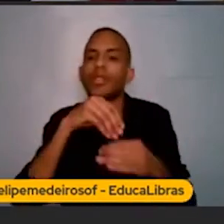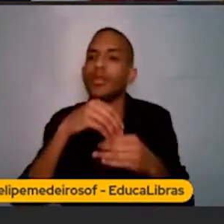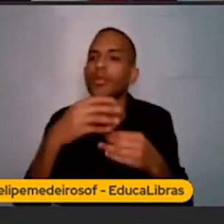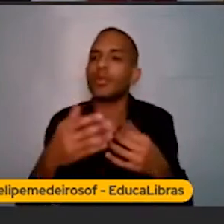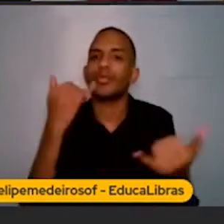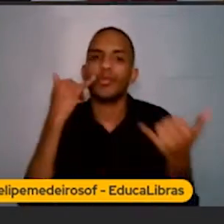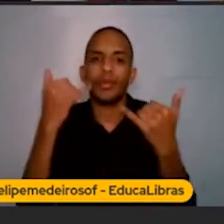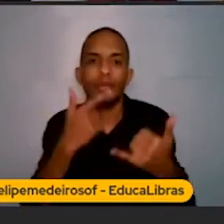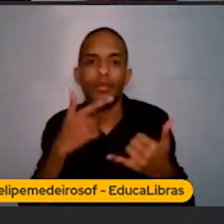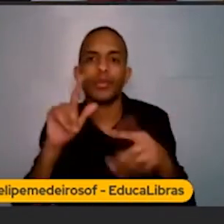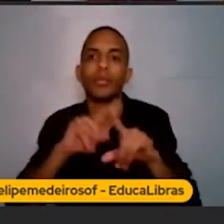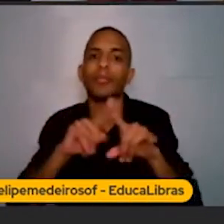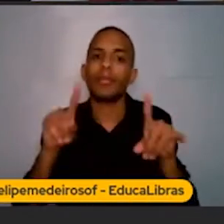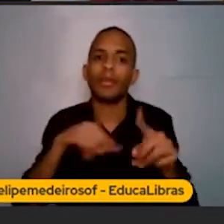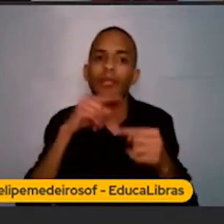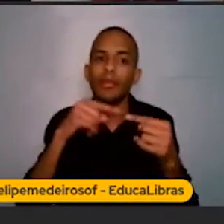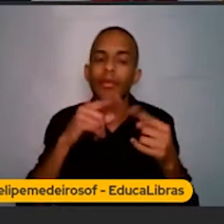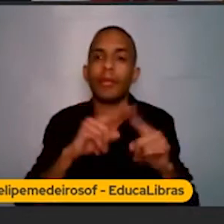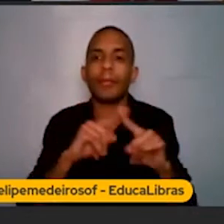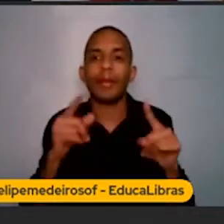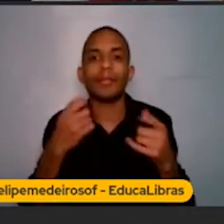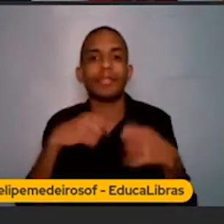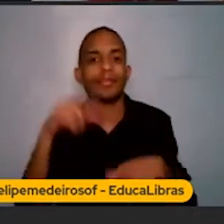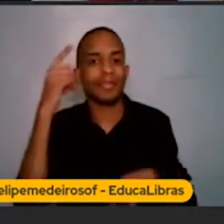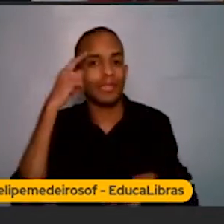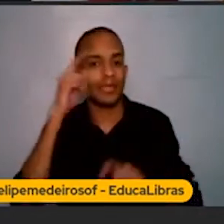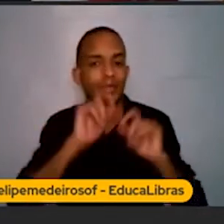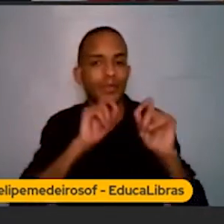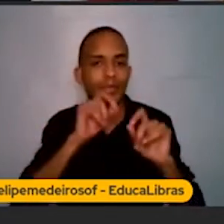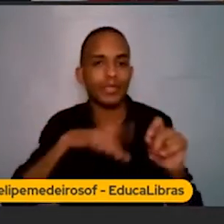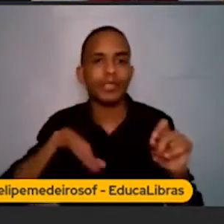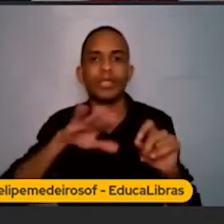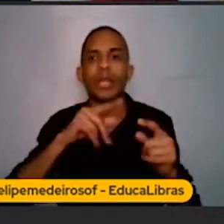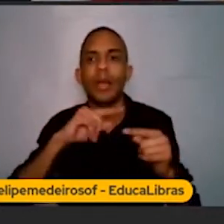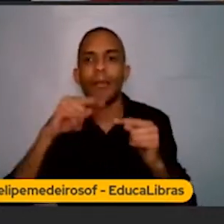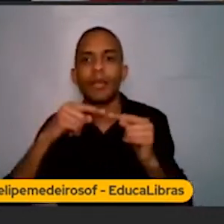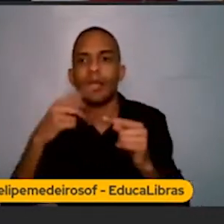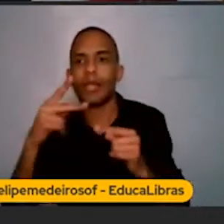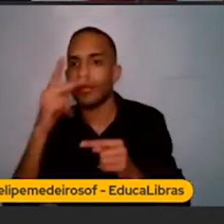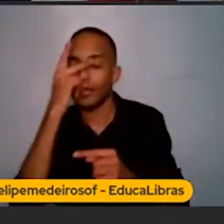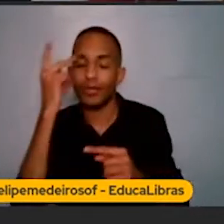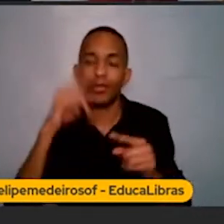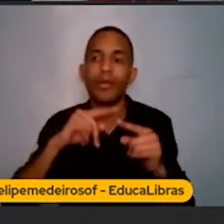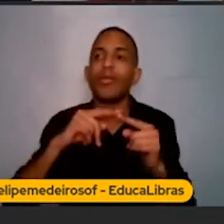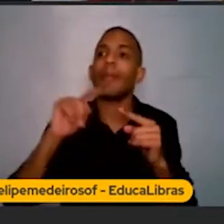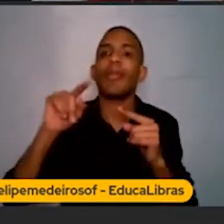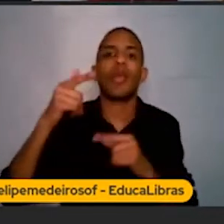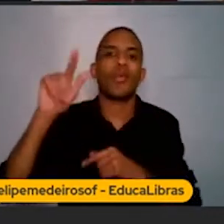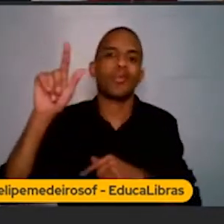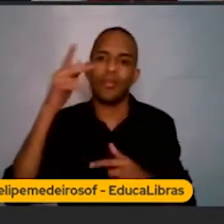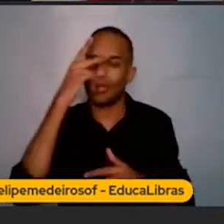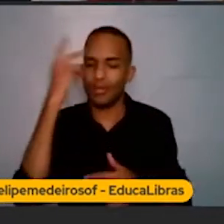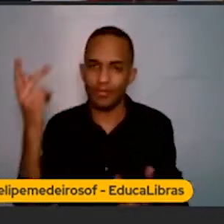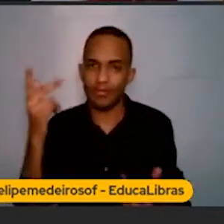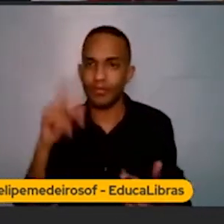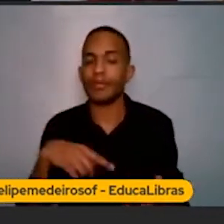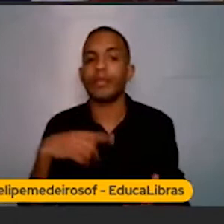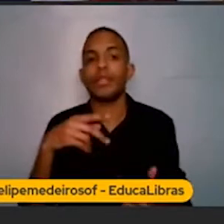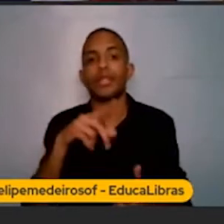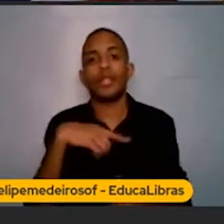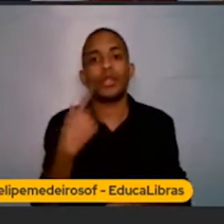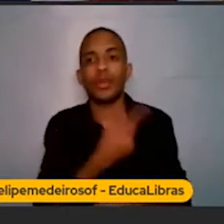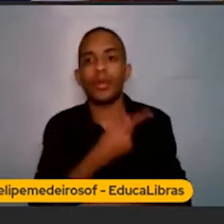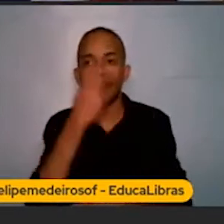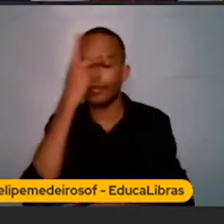funcionou. Mas, assim, vocês têm que ter em mente que uma coisa funciona para uma pessoa que não funciona para a outra. A gente é pessoas